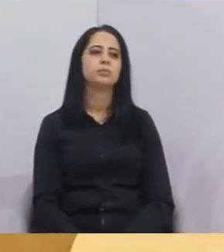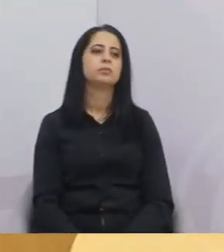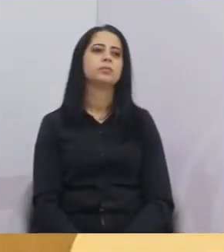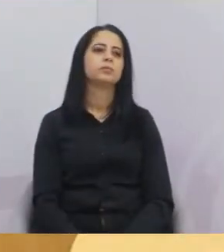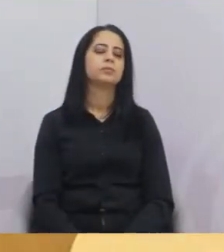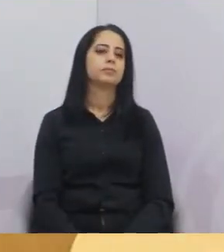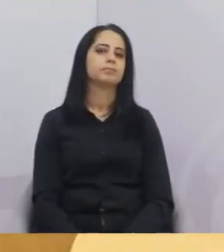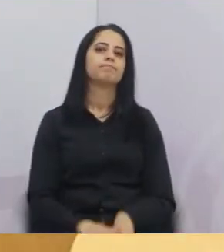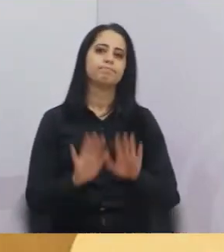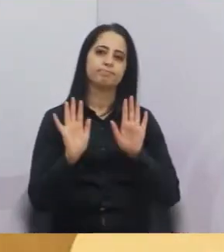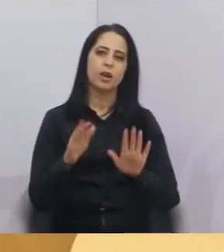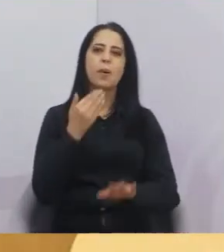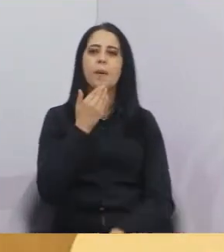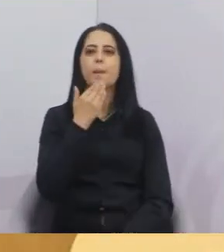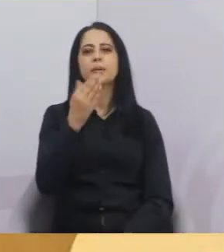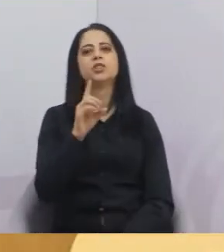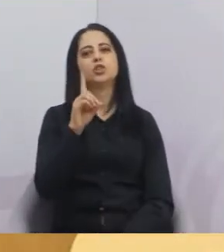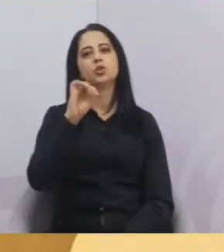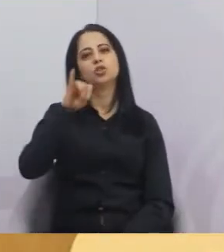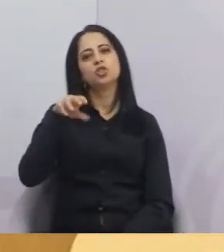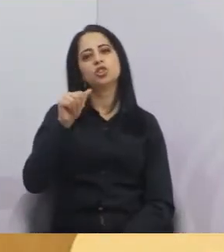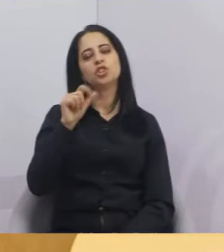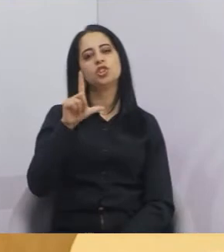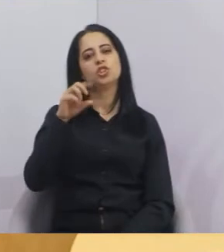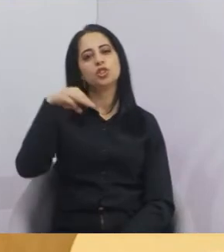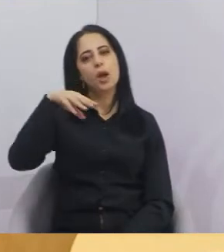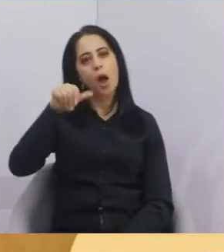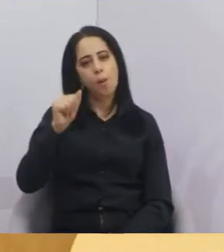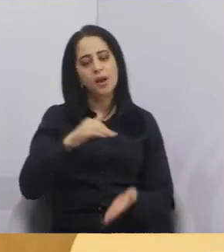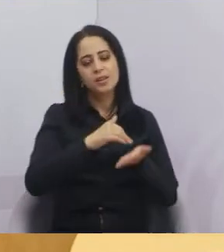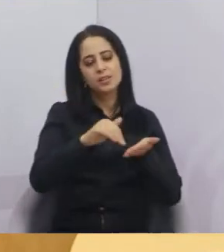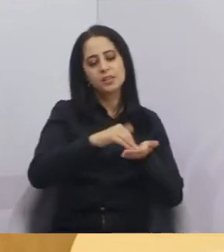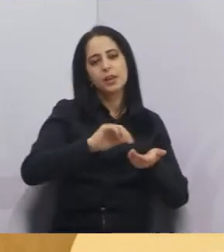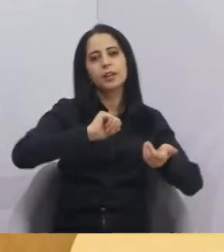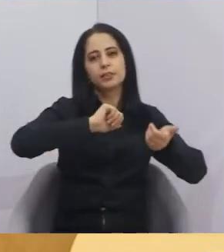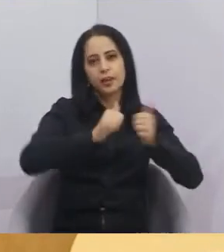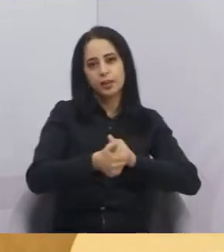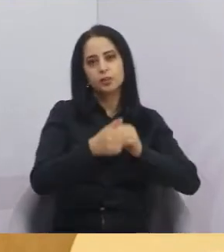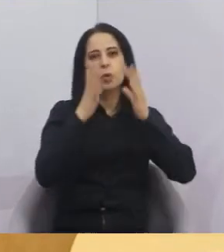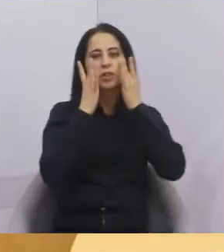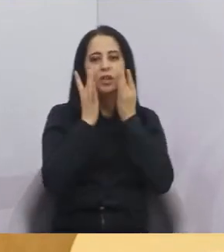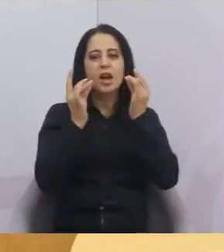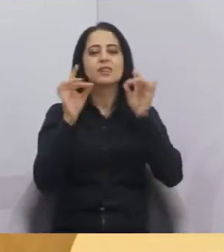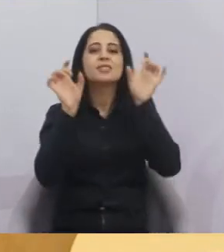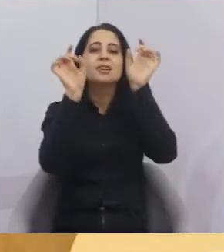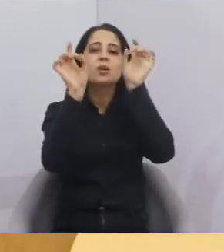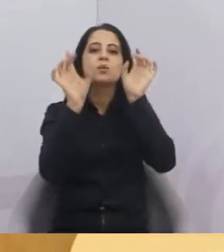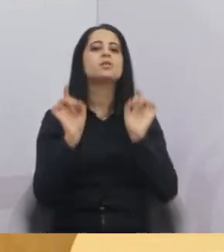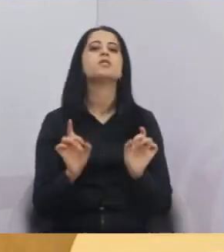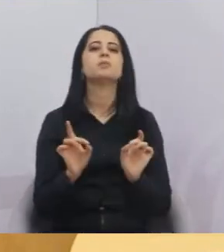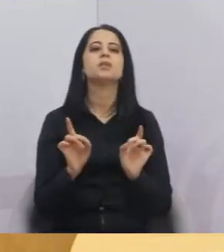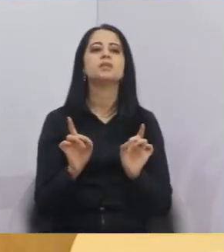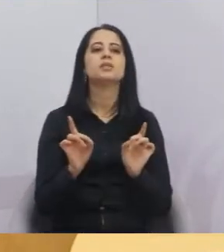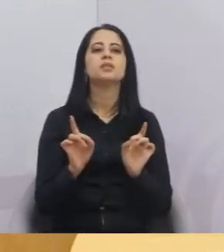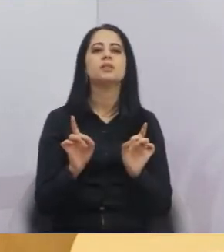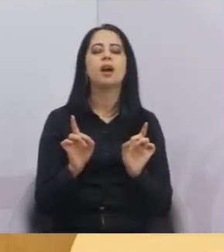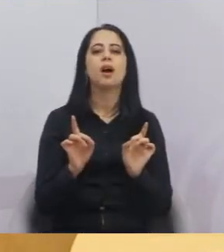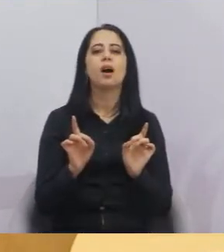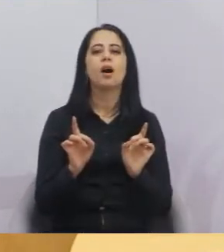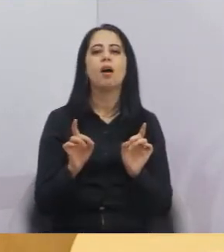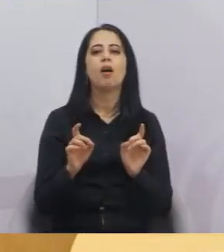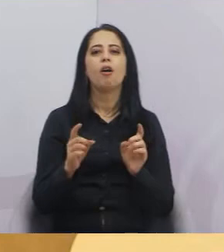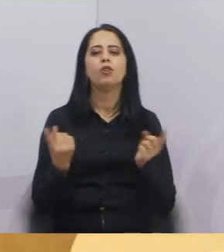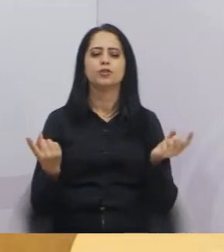Esse é o pedido do Djalma para que a Secretaria de Esporte dê uma atenção especial a alguns campeonatos, torneios,